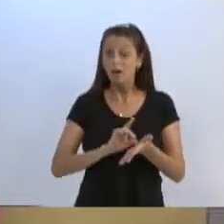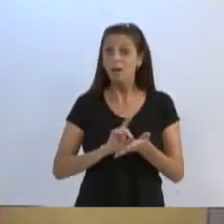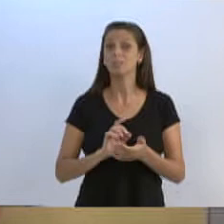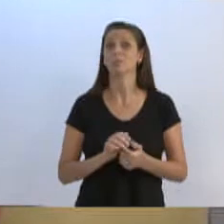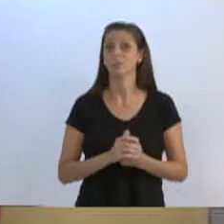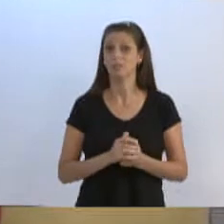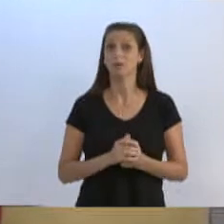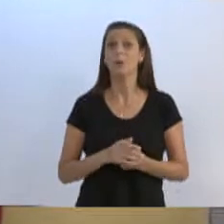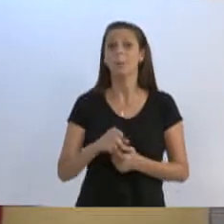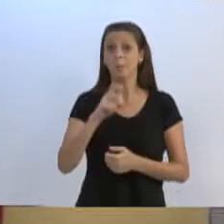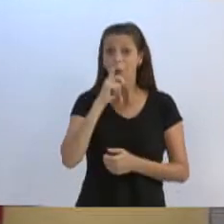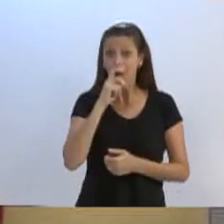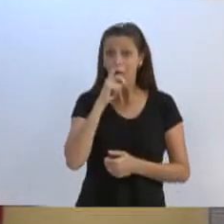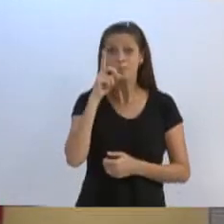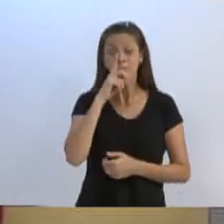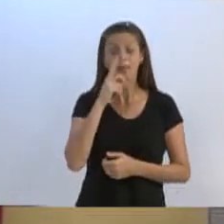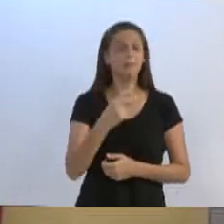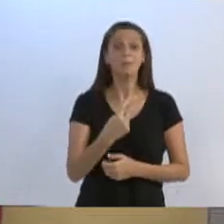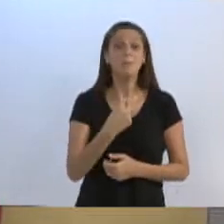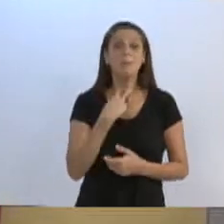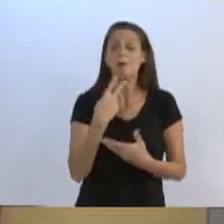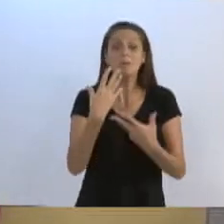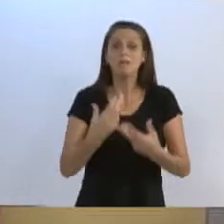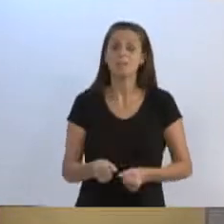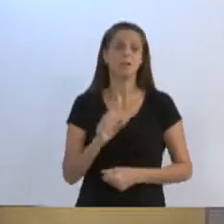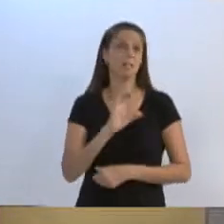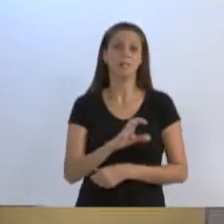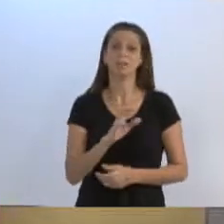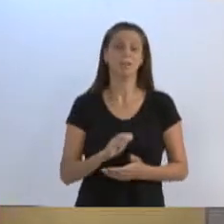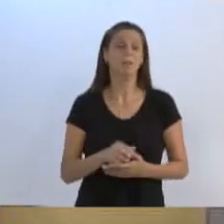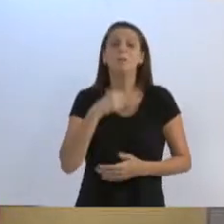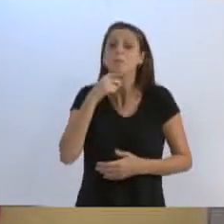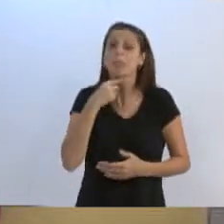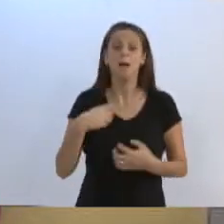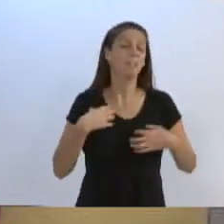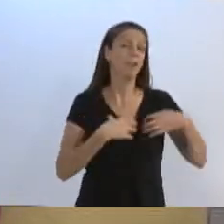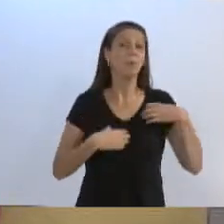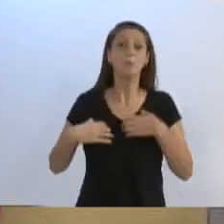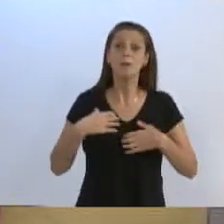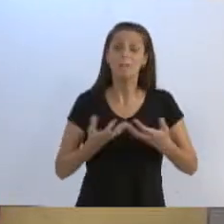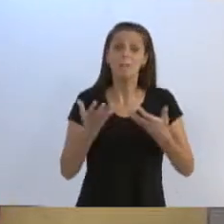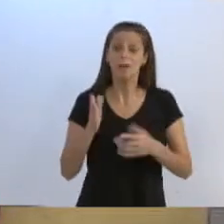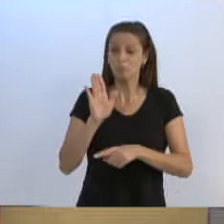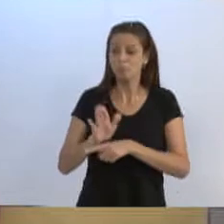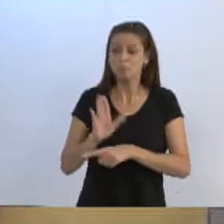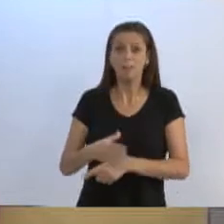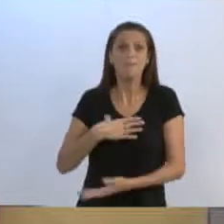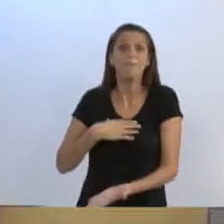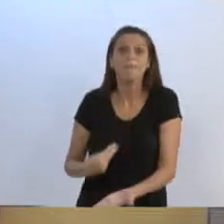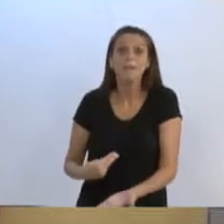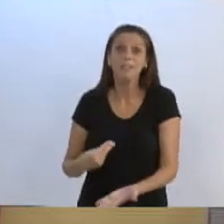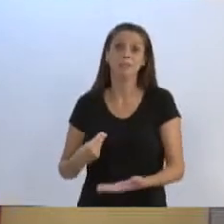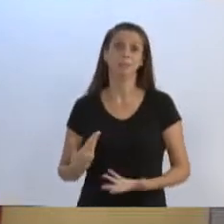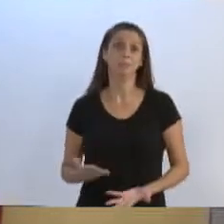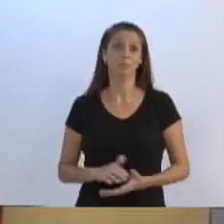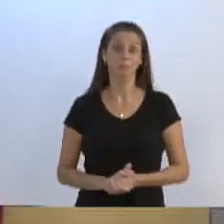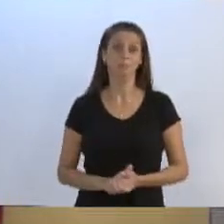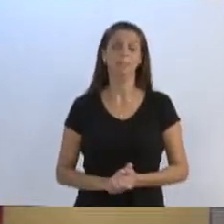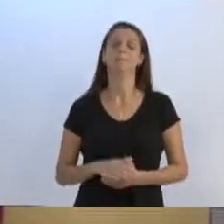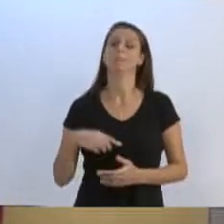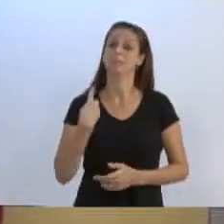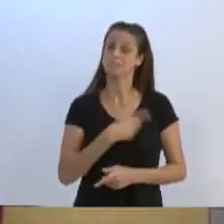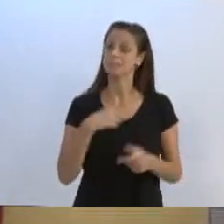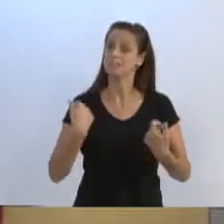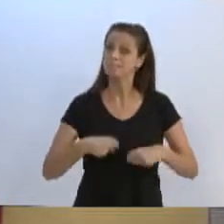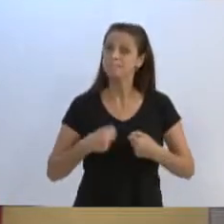se conforma com uma situação como essa. Então, precisamos, sim, aí, professor Gilson, já vou lhe conceder uma parte, nós precisamos, cada vez mais,